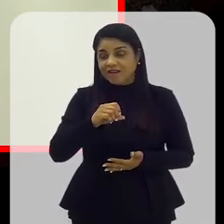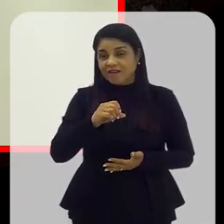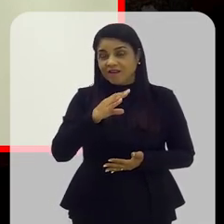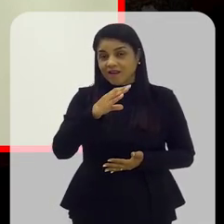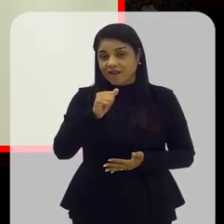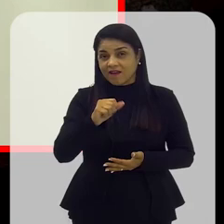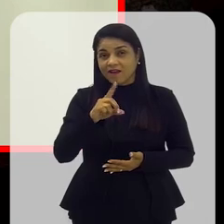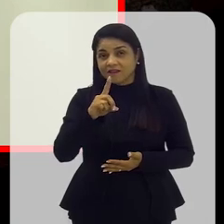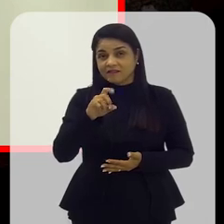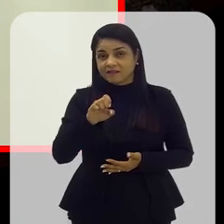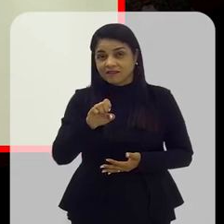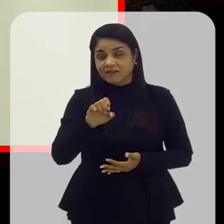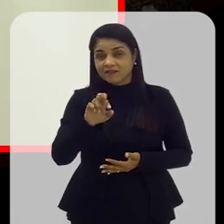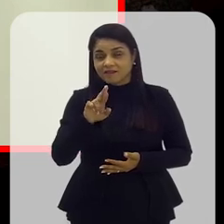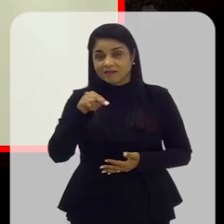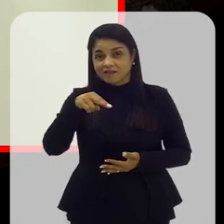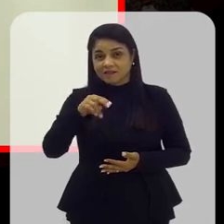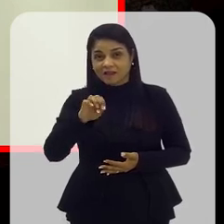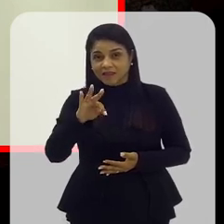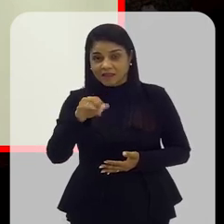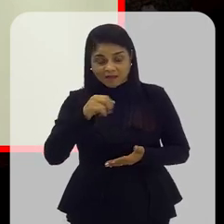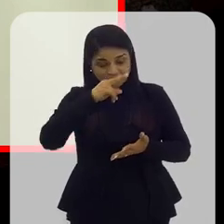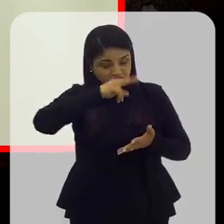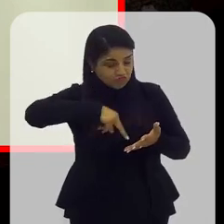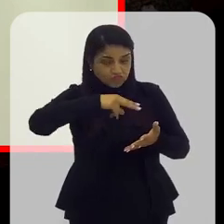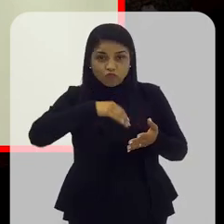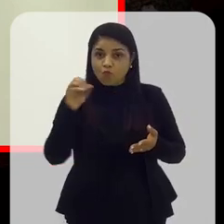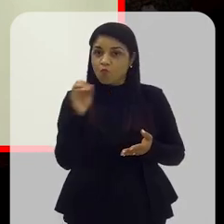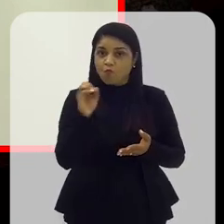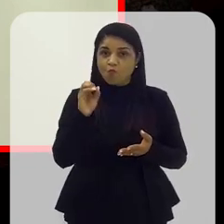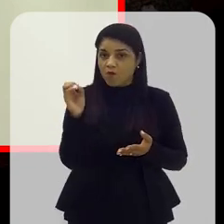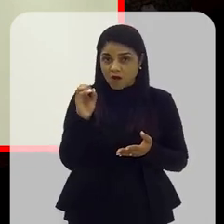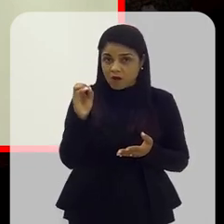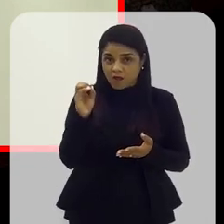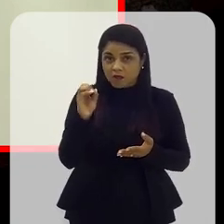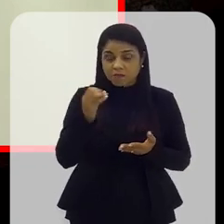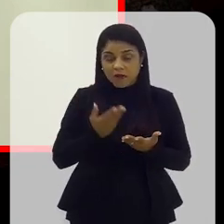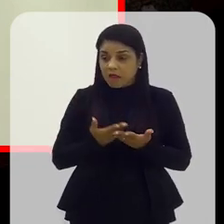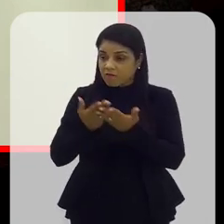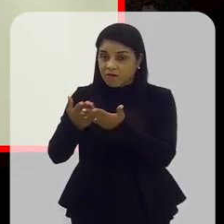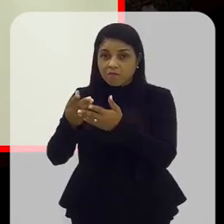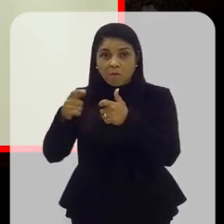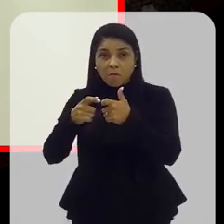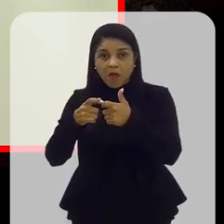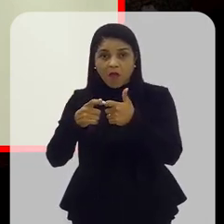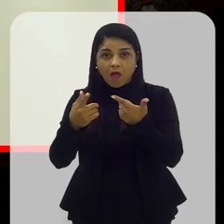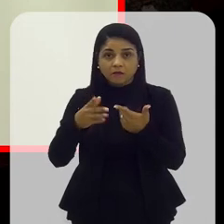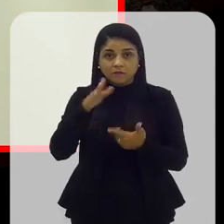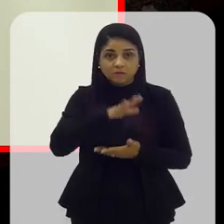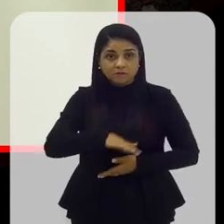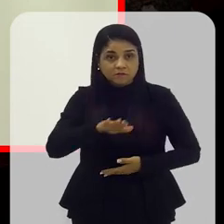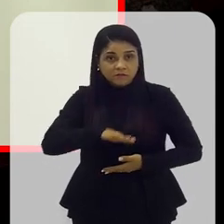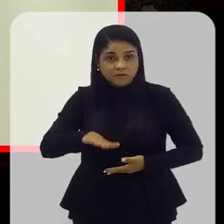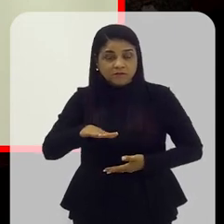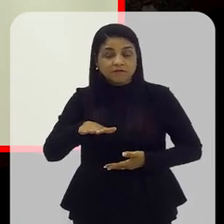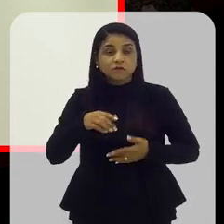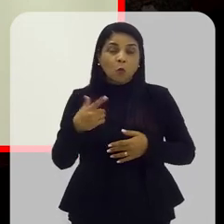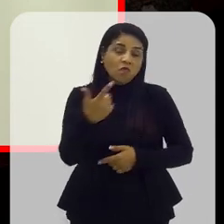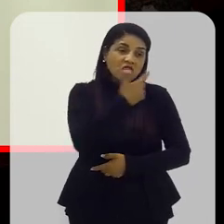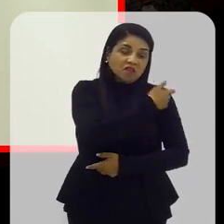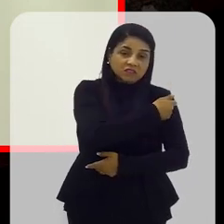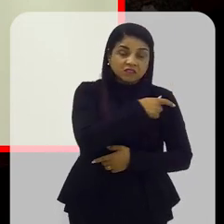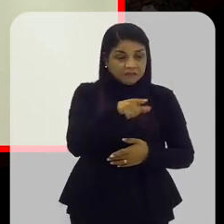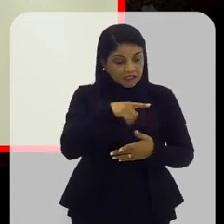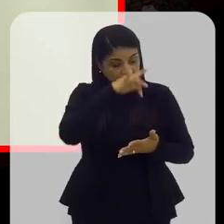pessoas não leem, não valorizam, só pegam a caderneta da criança para levar para o pediatra e para levar para a clínica de vacina,